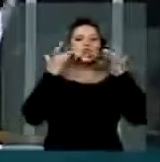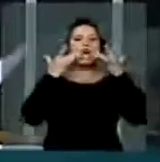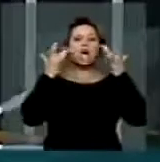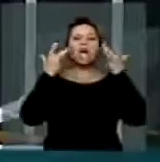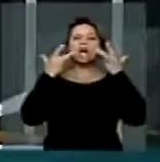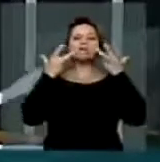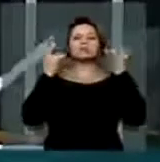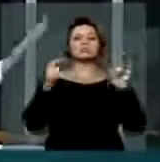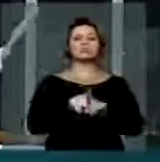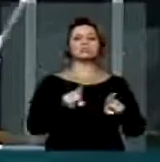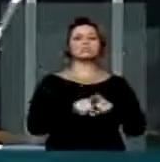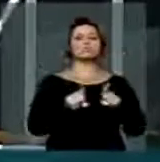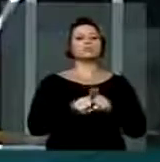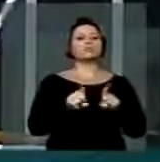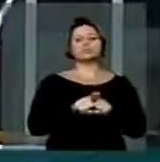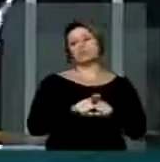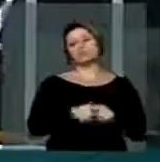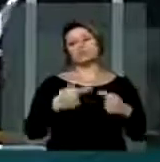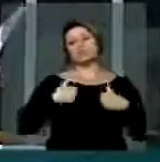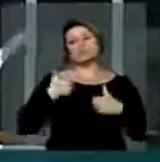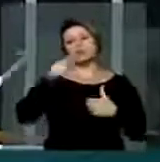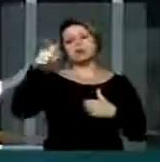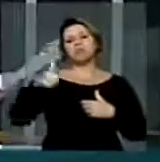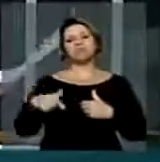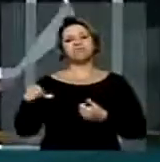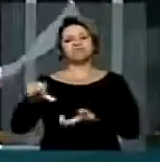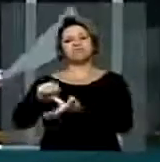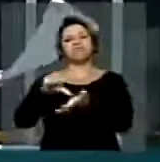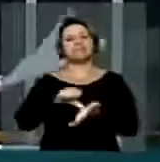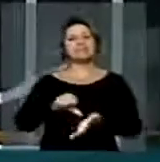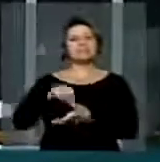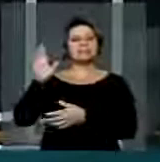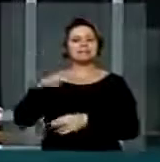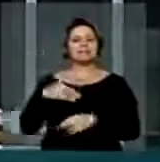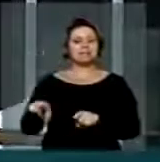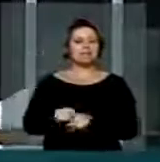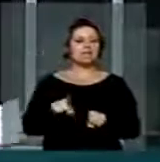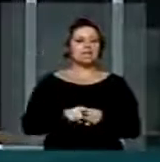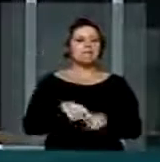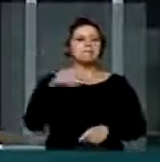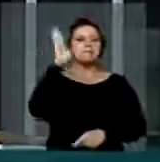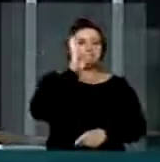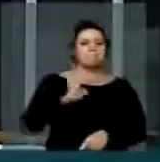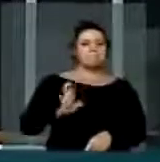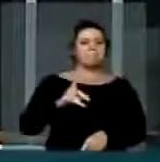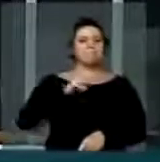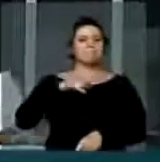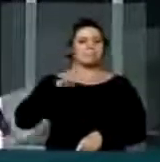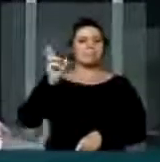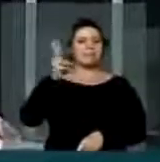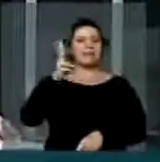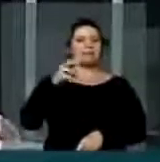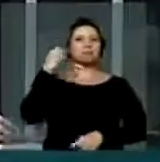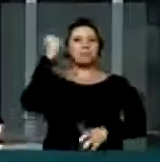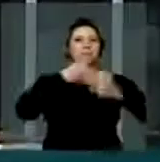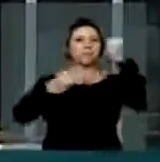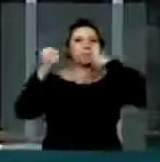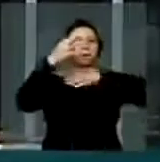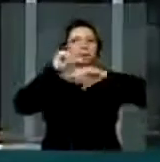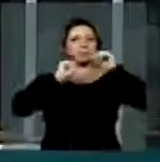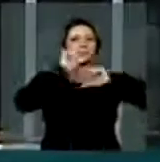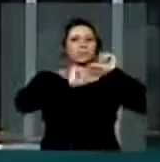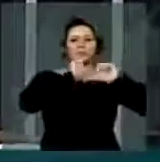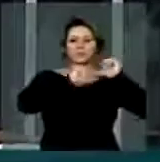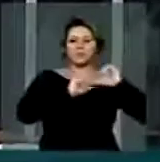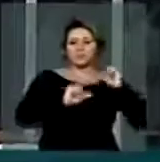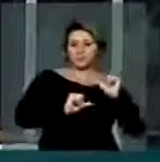e até mesmo as discotecas itinerantes, que é comum no nosso país. Nós trazemos o